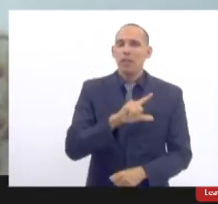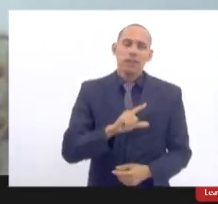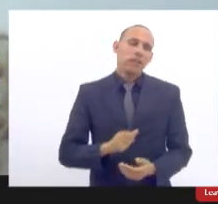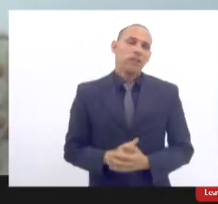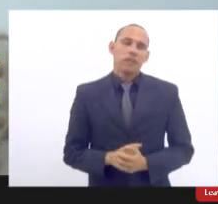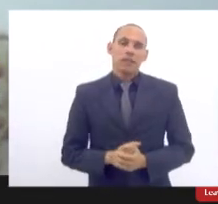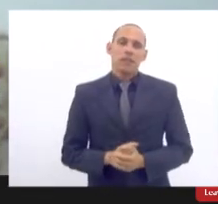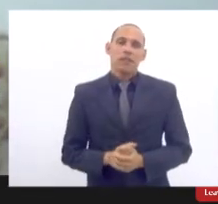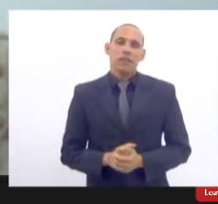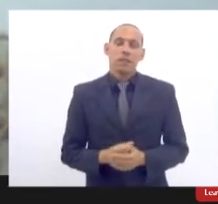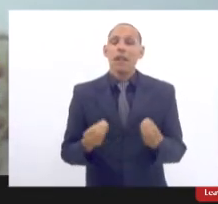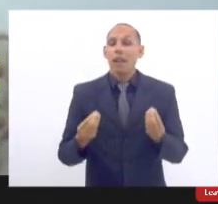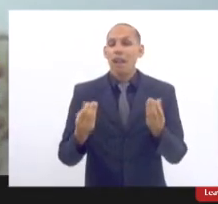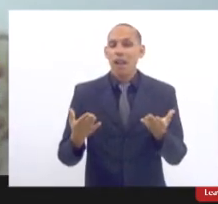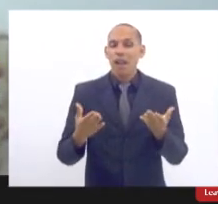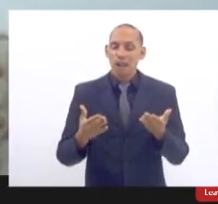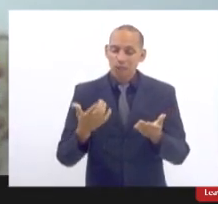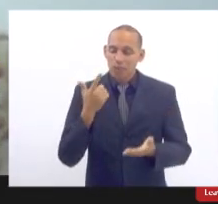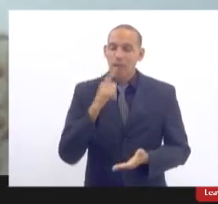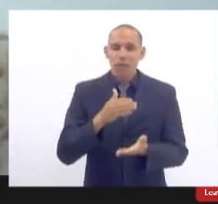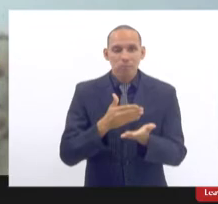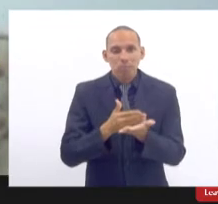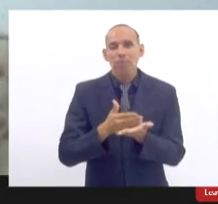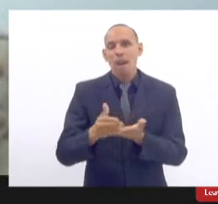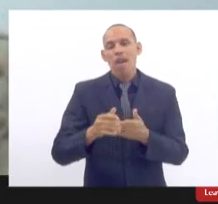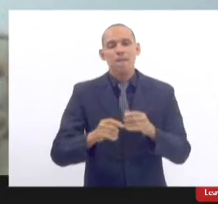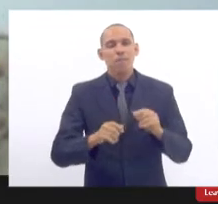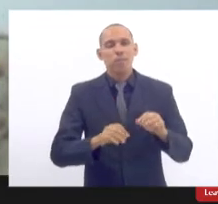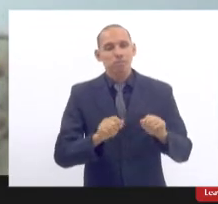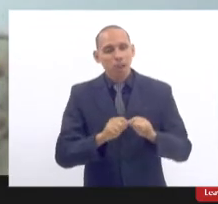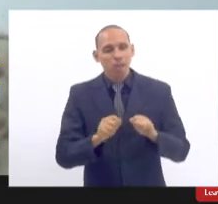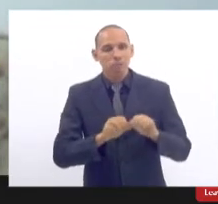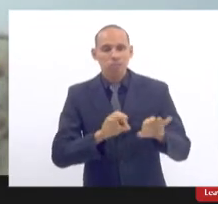efetivado. E acho que aí vem mais uma luta,